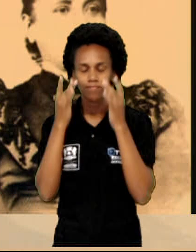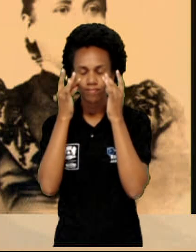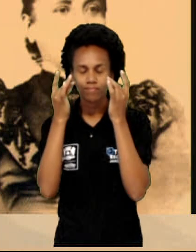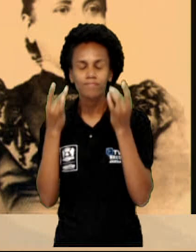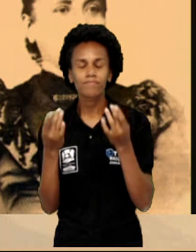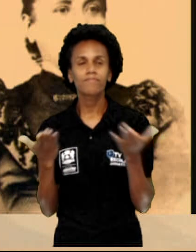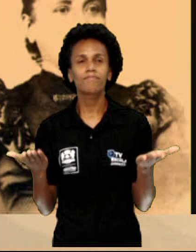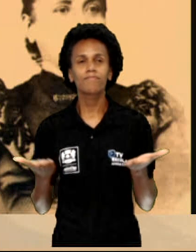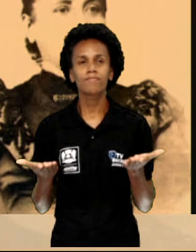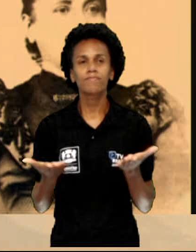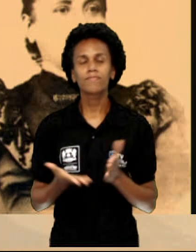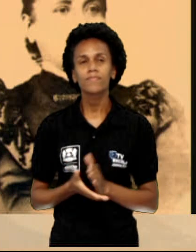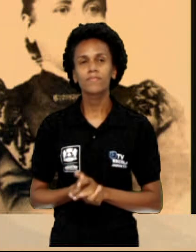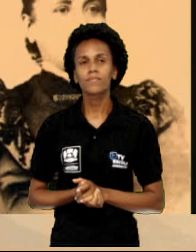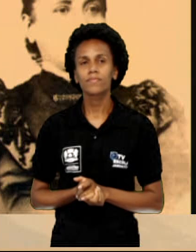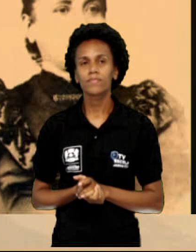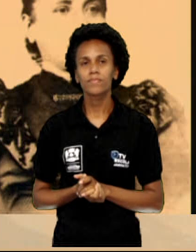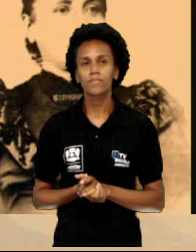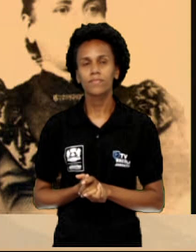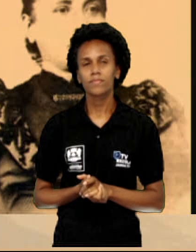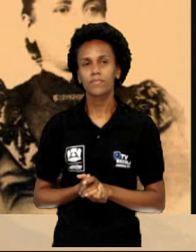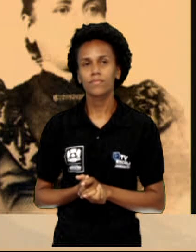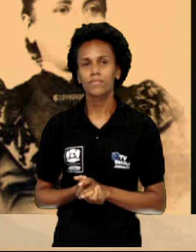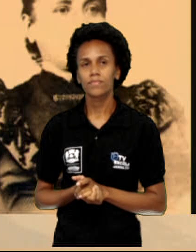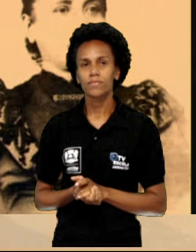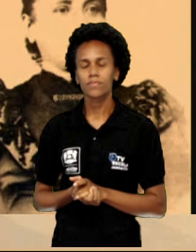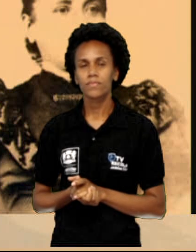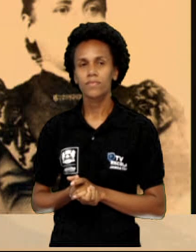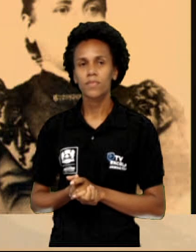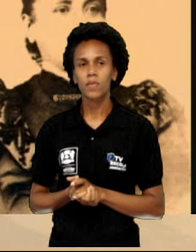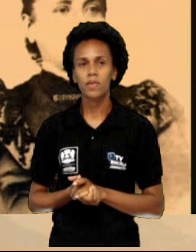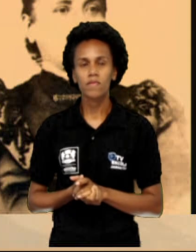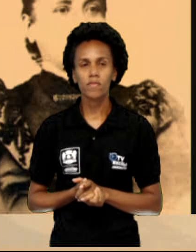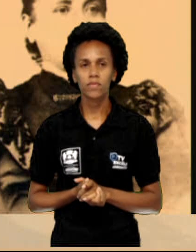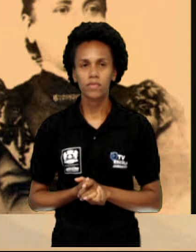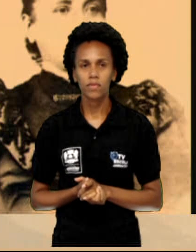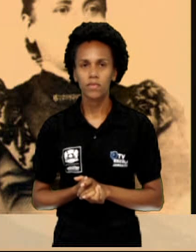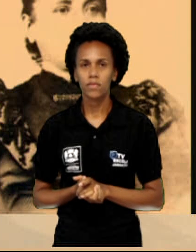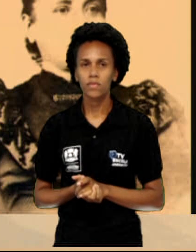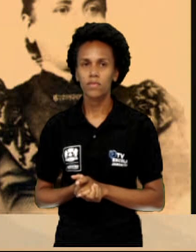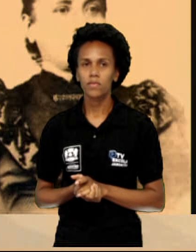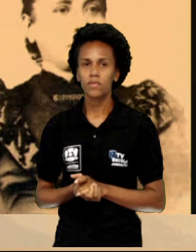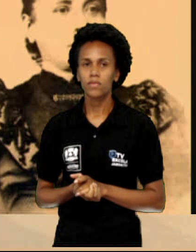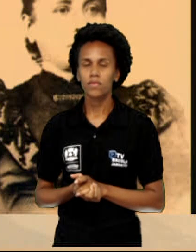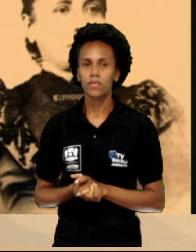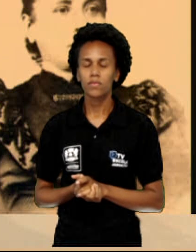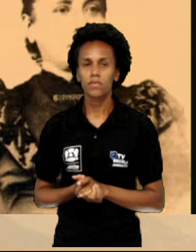Gonzaga será um instrumentos presentes. Não o